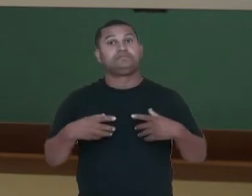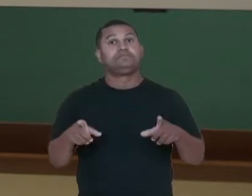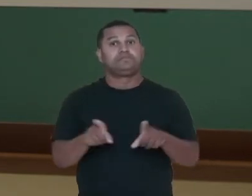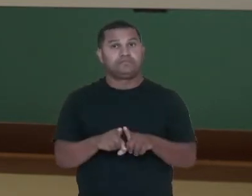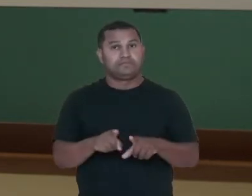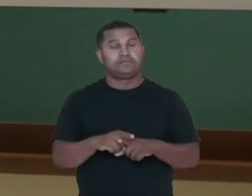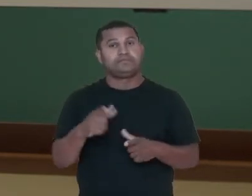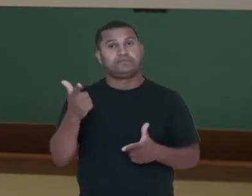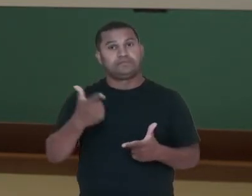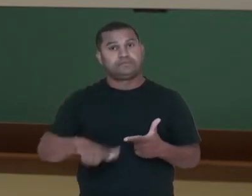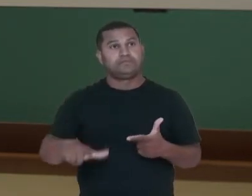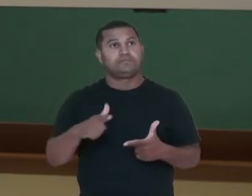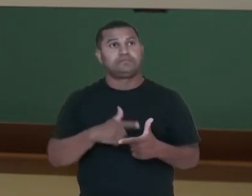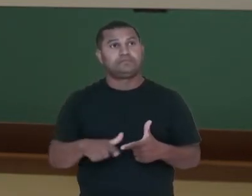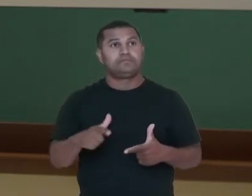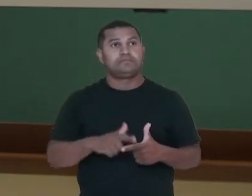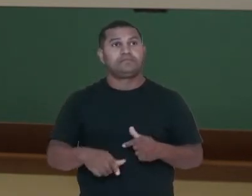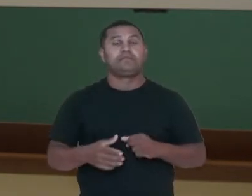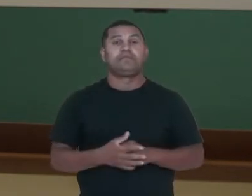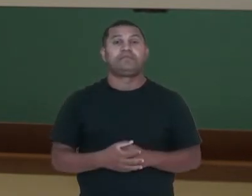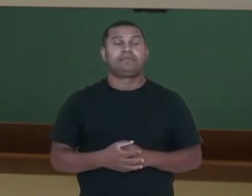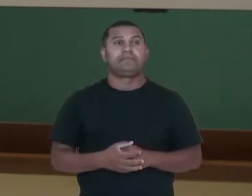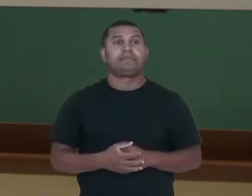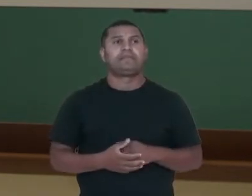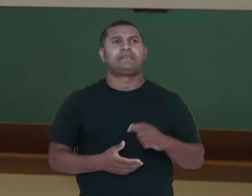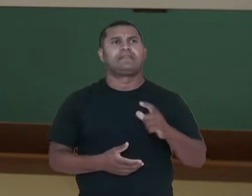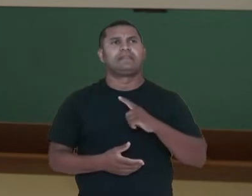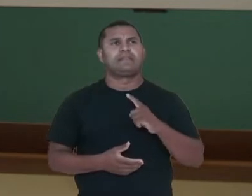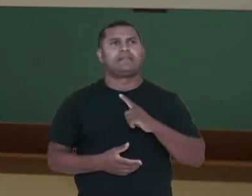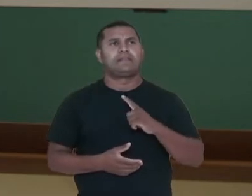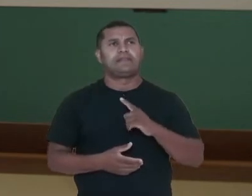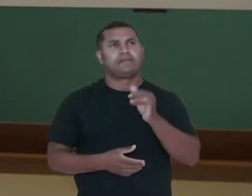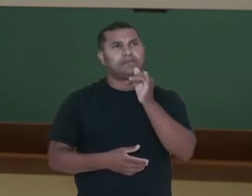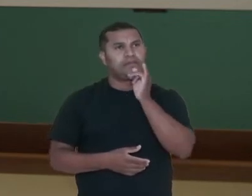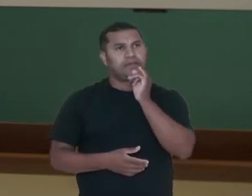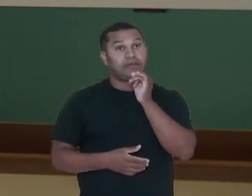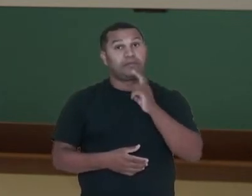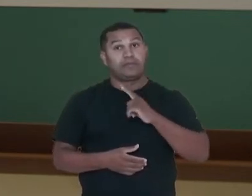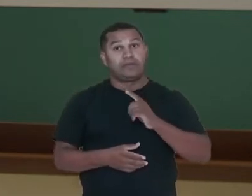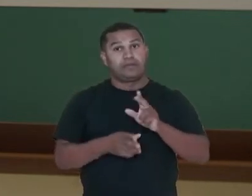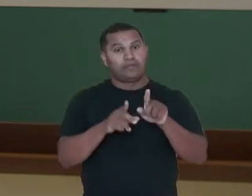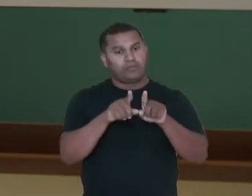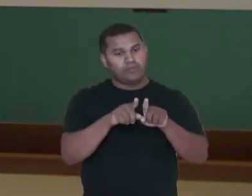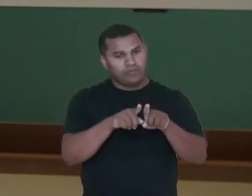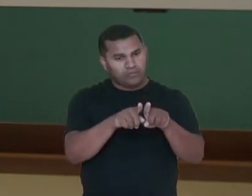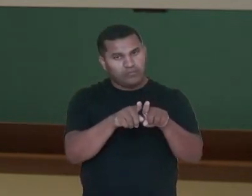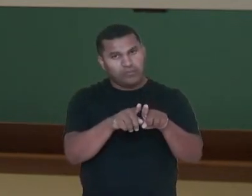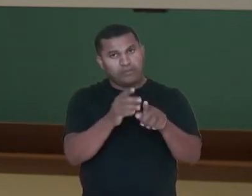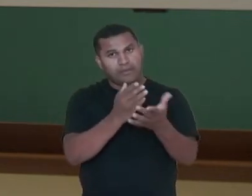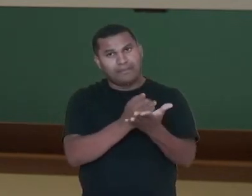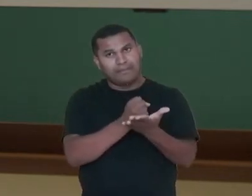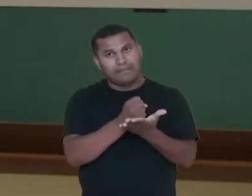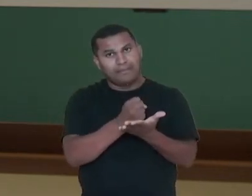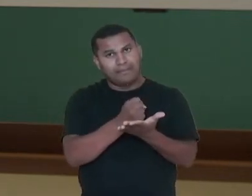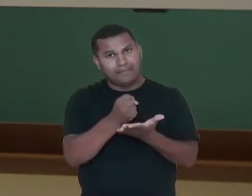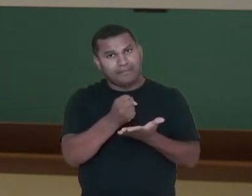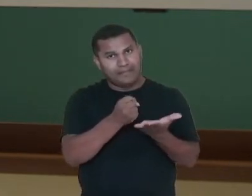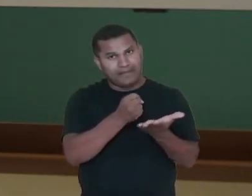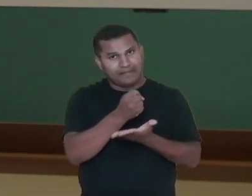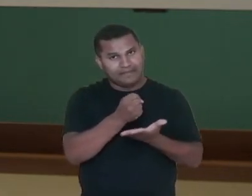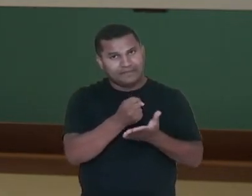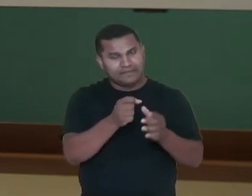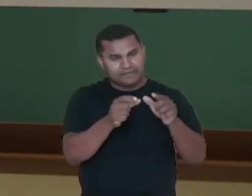mutações podem ser numa sequência de bases, pode ser numa base, pode retirar, pode